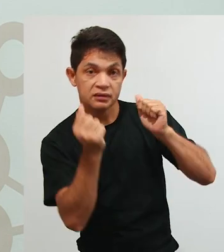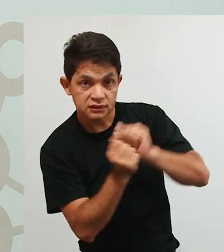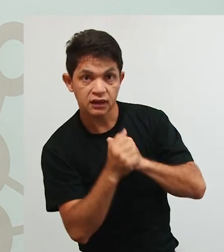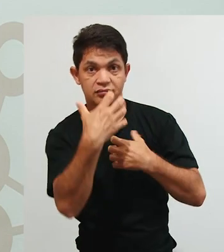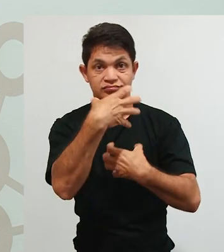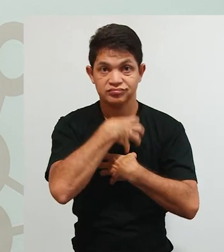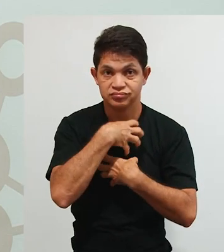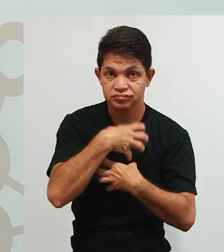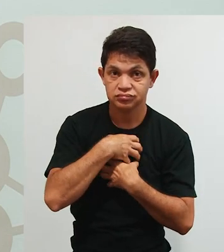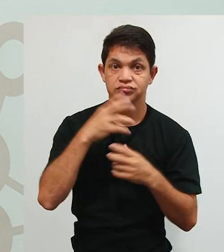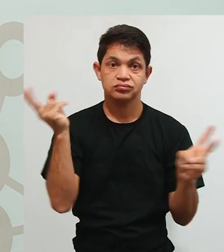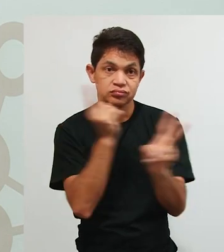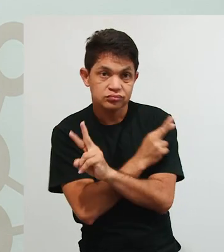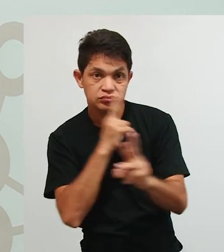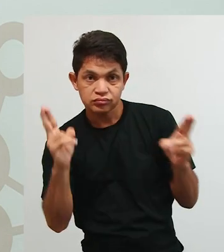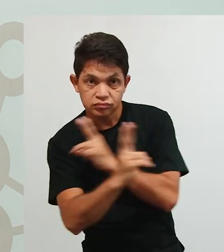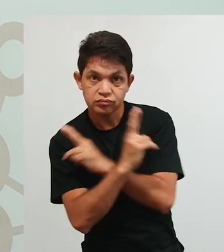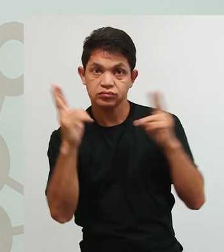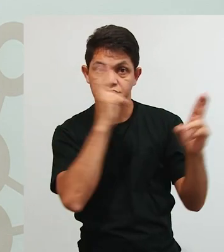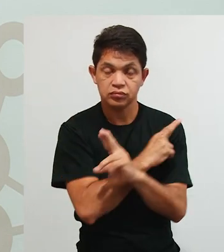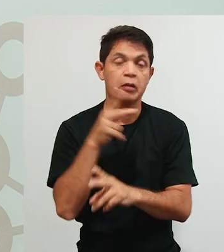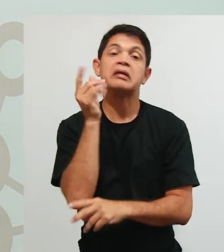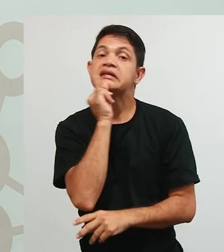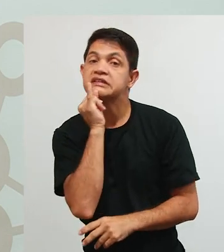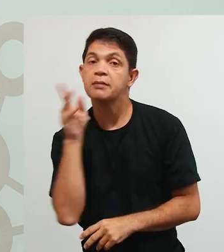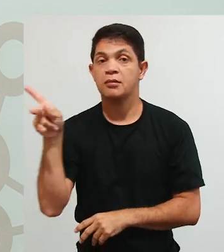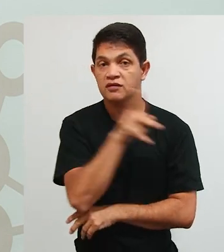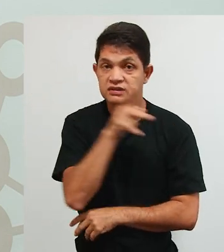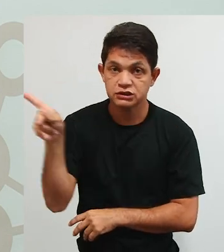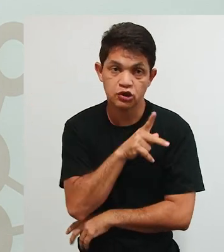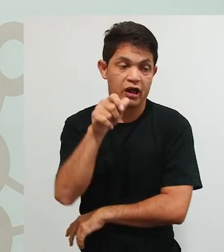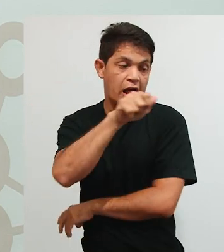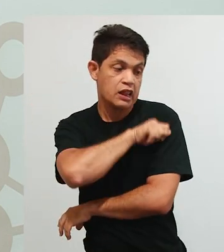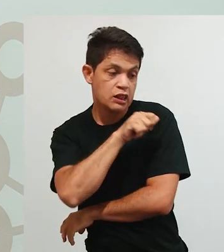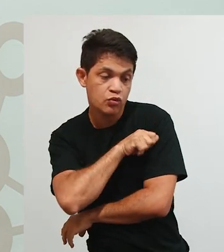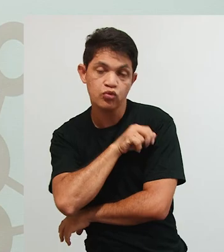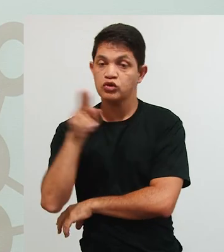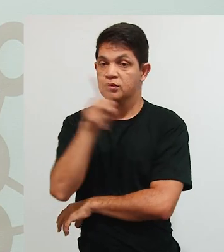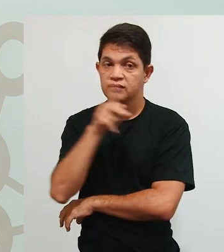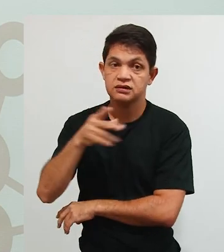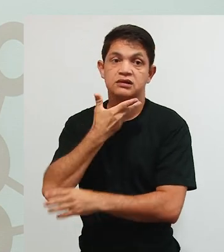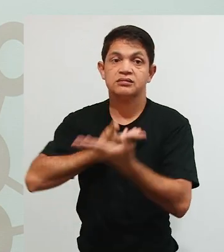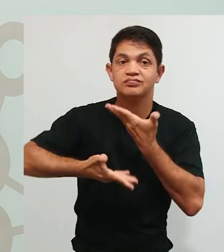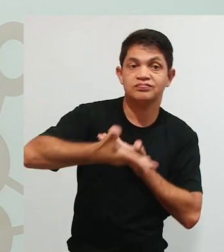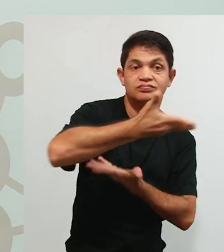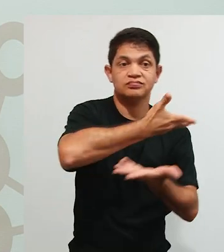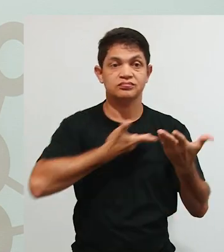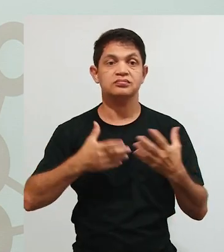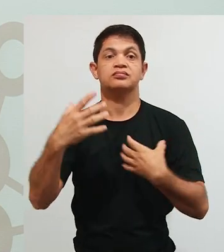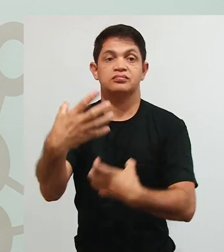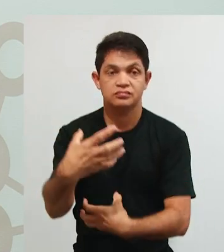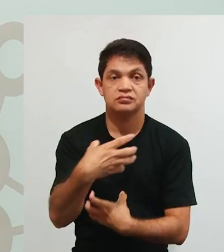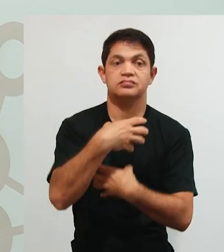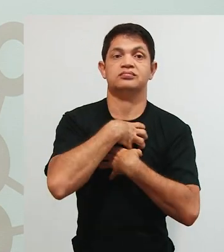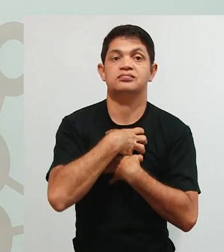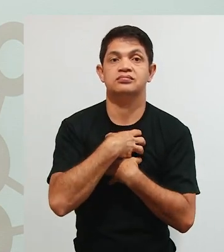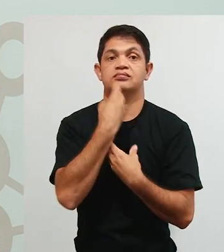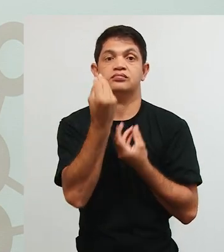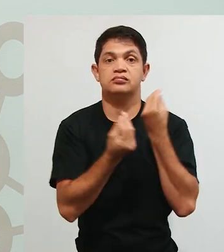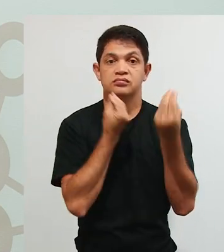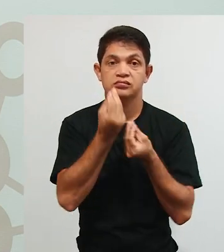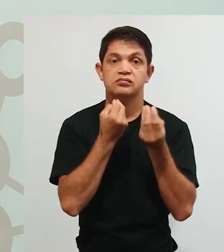relação com o professor, por exemplo. Mas a afetividade, ela contribui, já comprovado cientificamente,